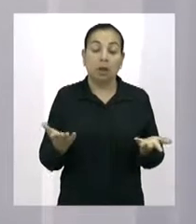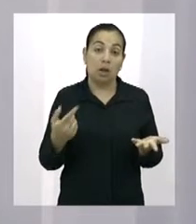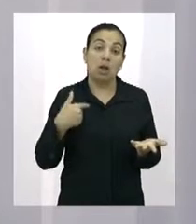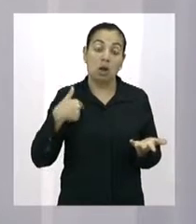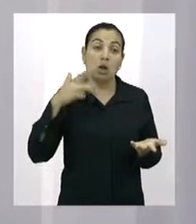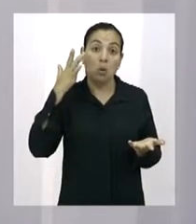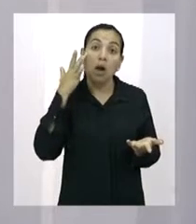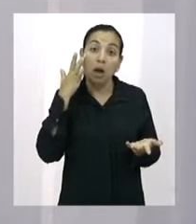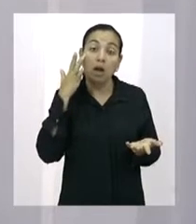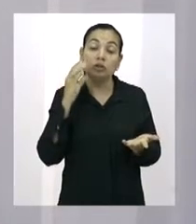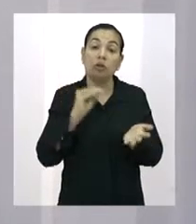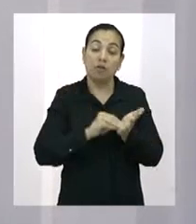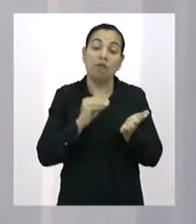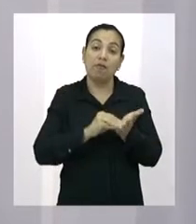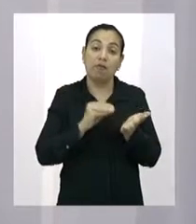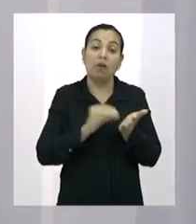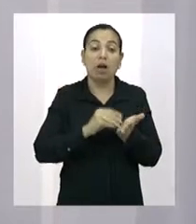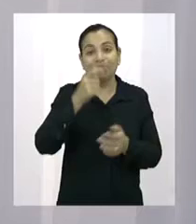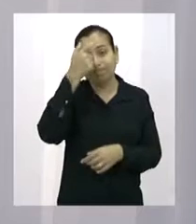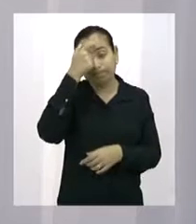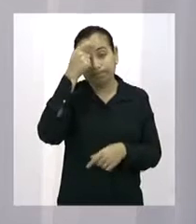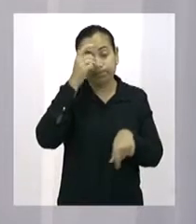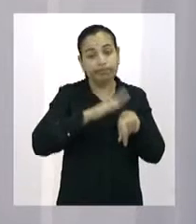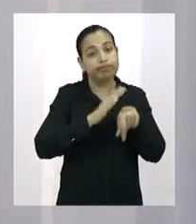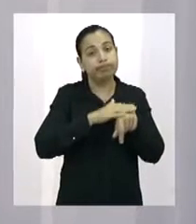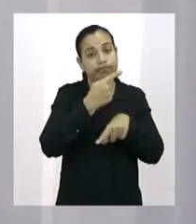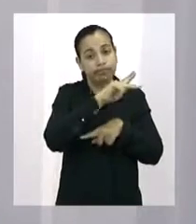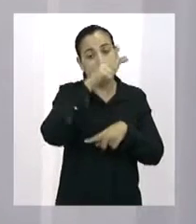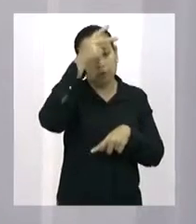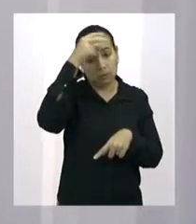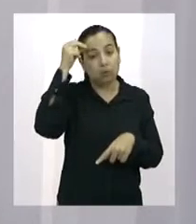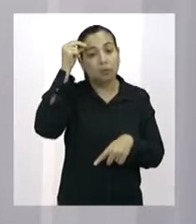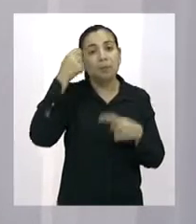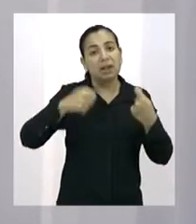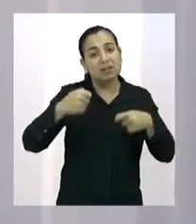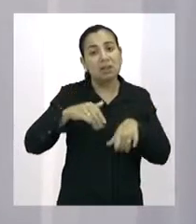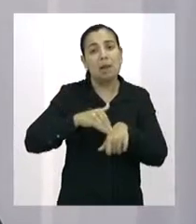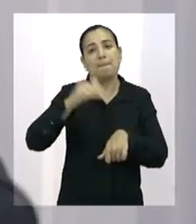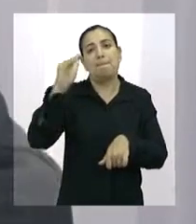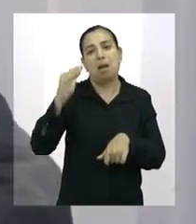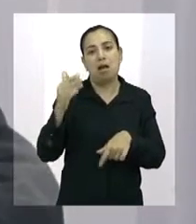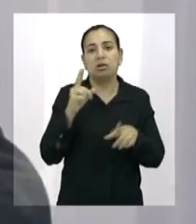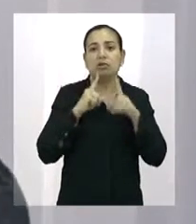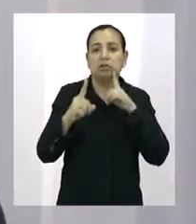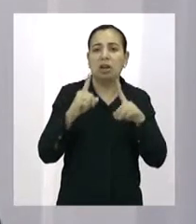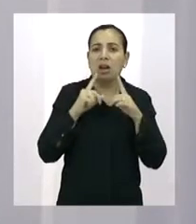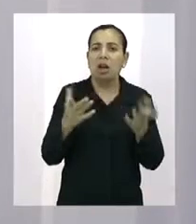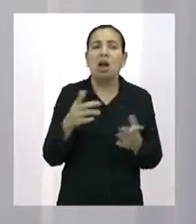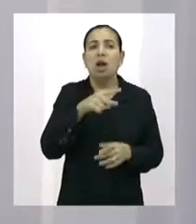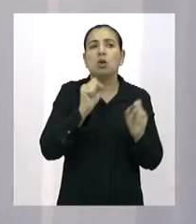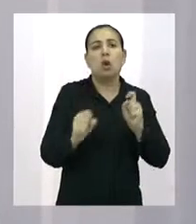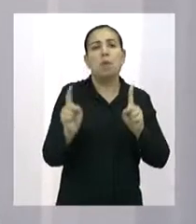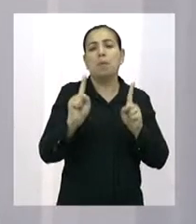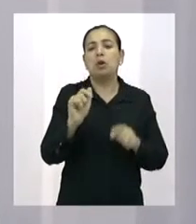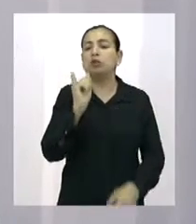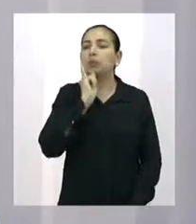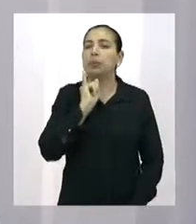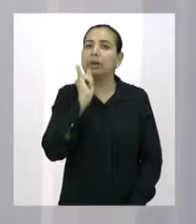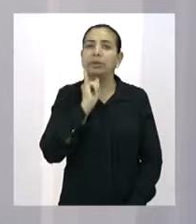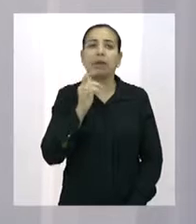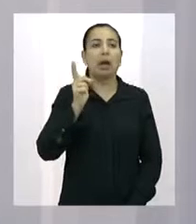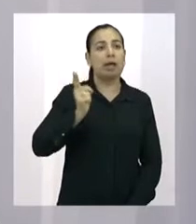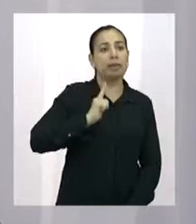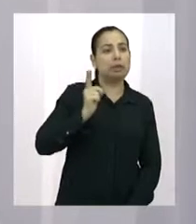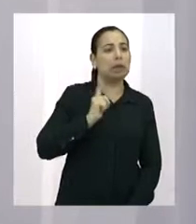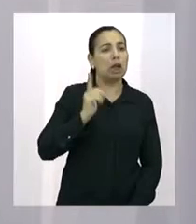senso por parte do chefe do poder executivo. Deveria ter tido mais diálogo. Você não pode simplesmente pegar uma norma existente